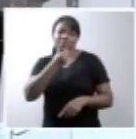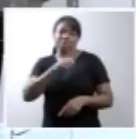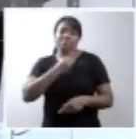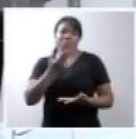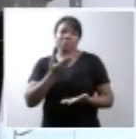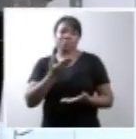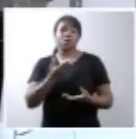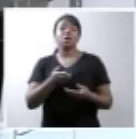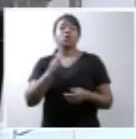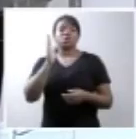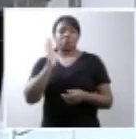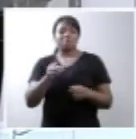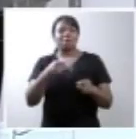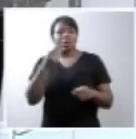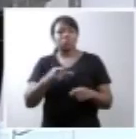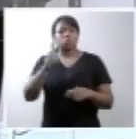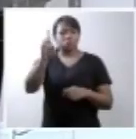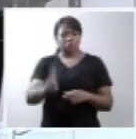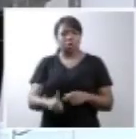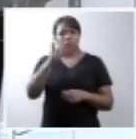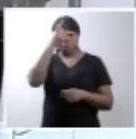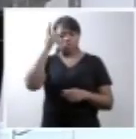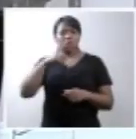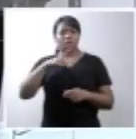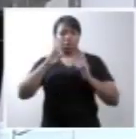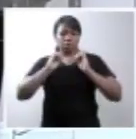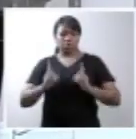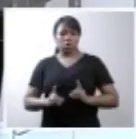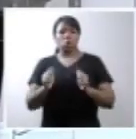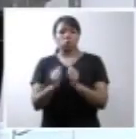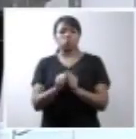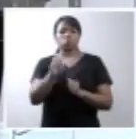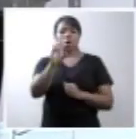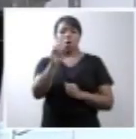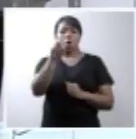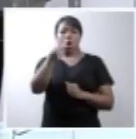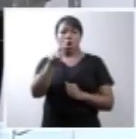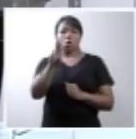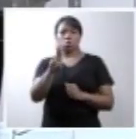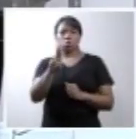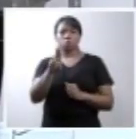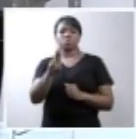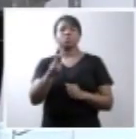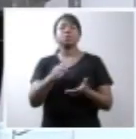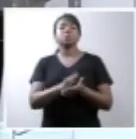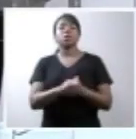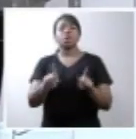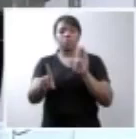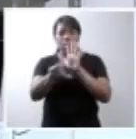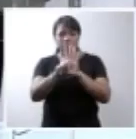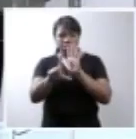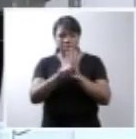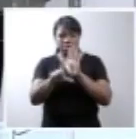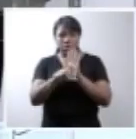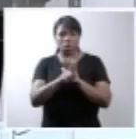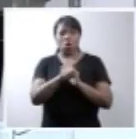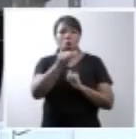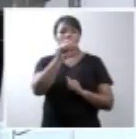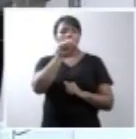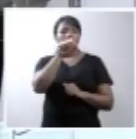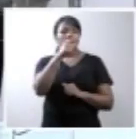disposto na Convenção sobre os Direitos das Pessoas com Deficiência da ONU, que entrou em vigor por meio do Decreto Legislativo